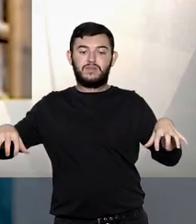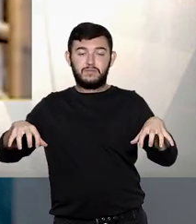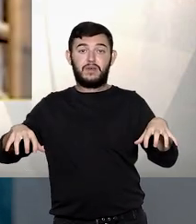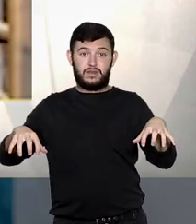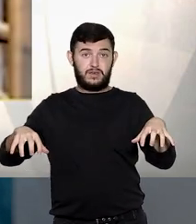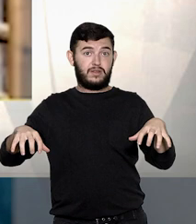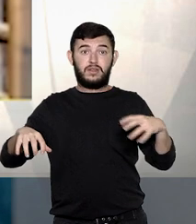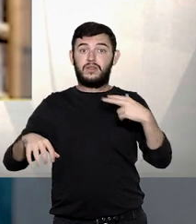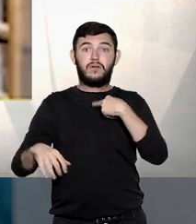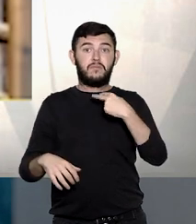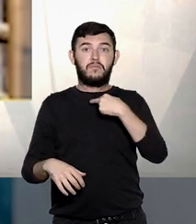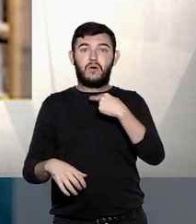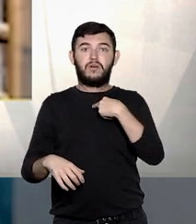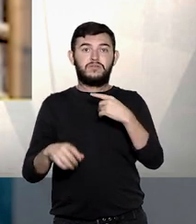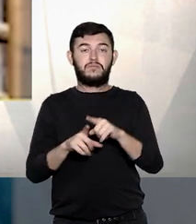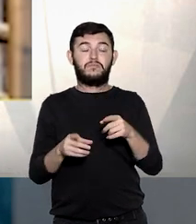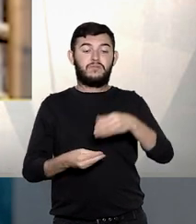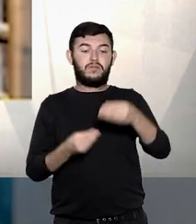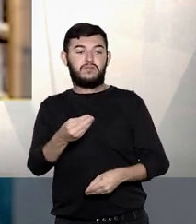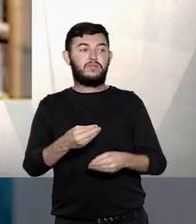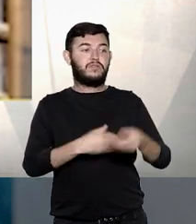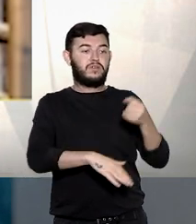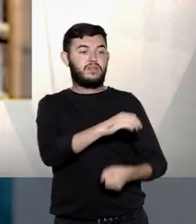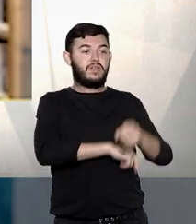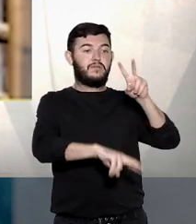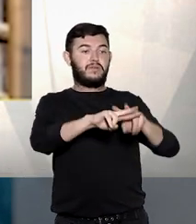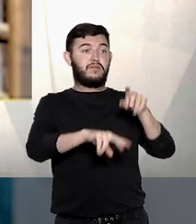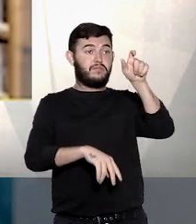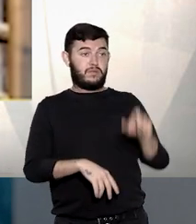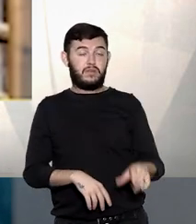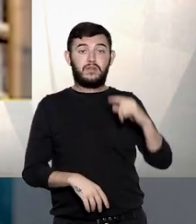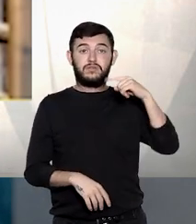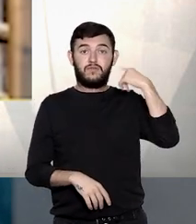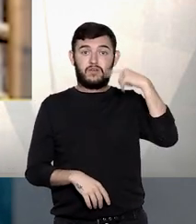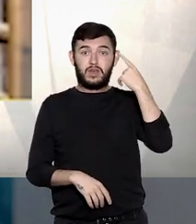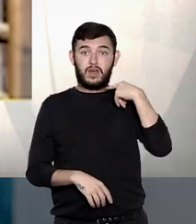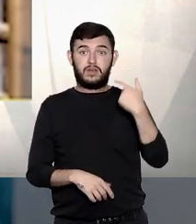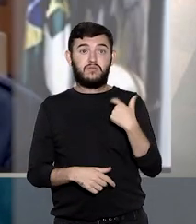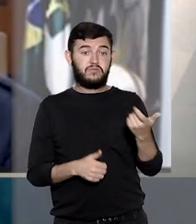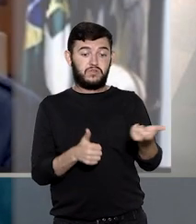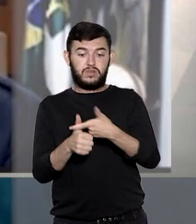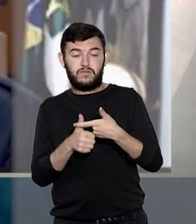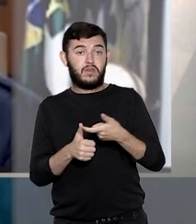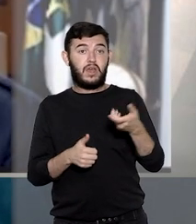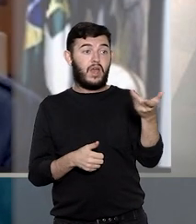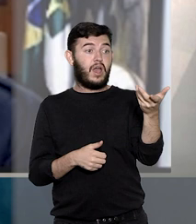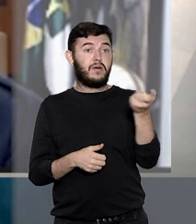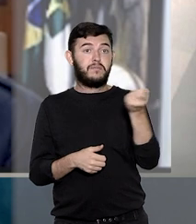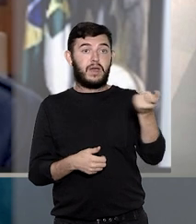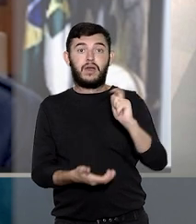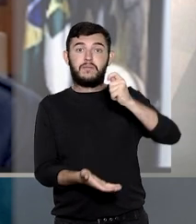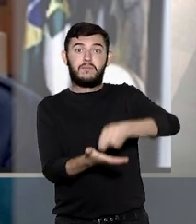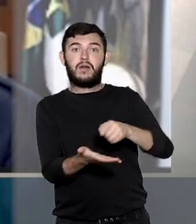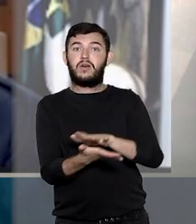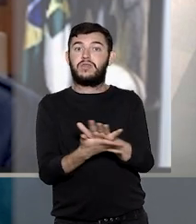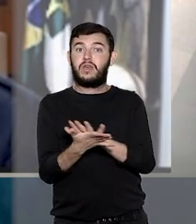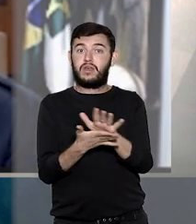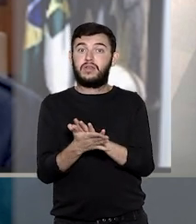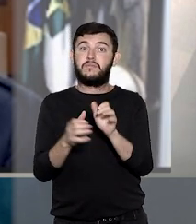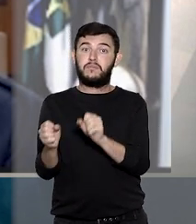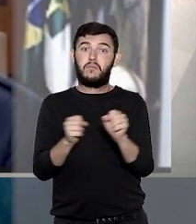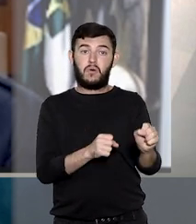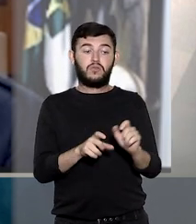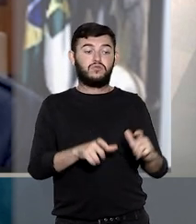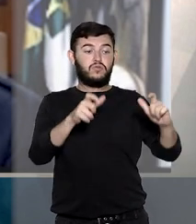não pode incidir na prisão civil do advogado que for devedor de alimentos, mas deve ser garantido a ele